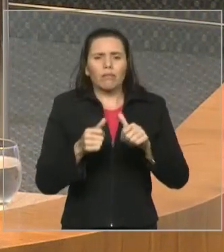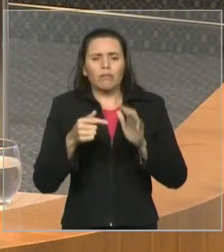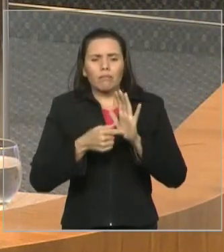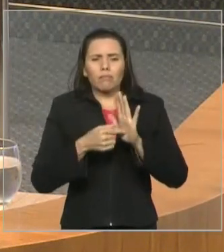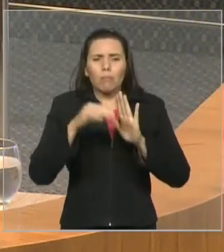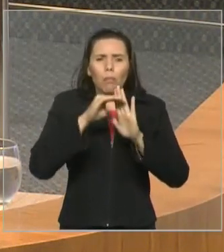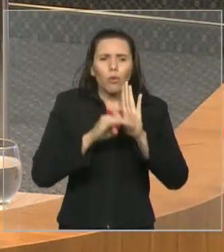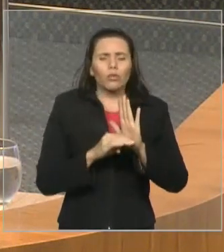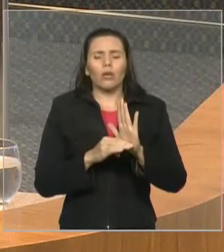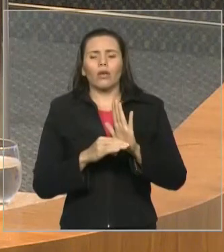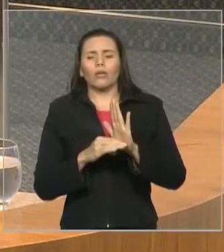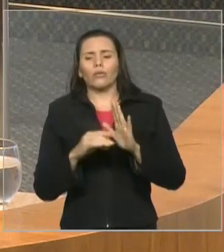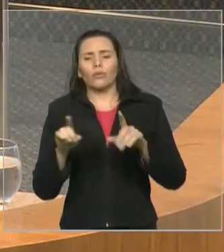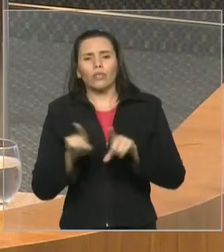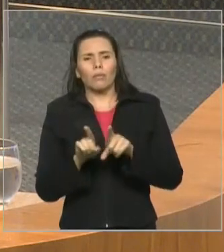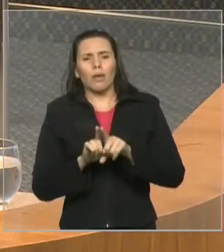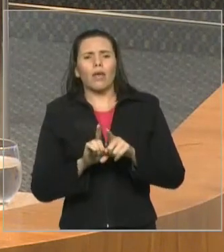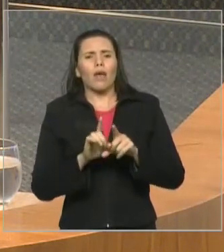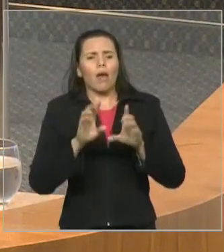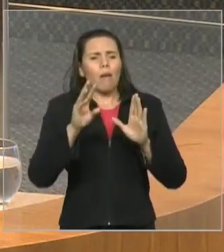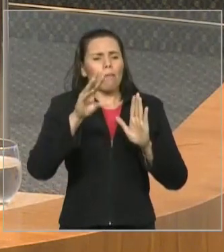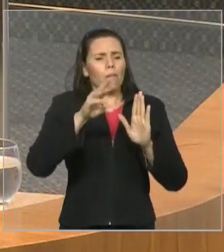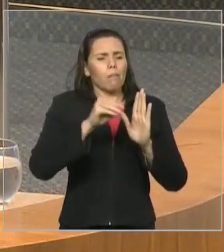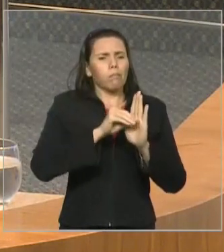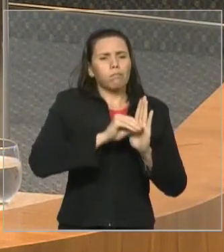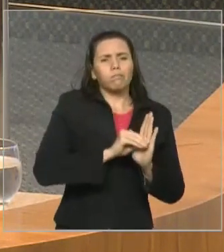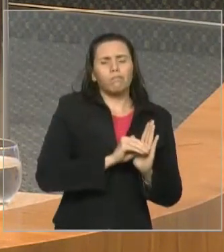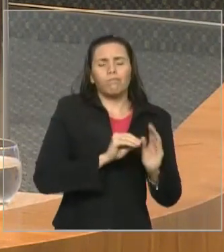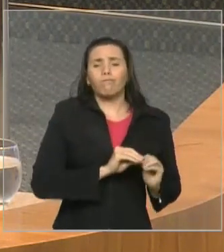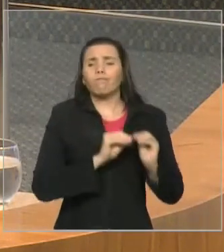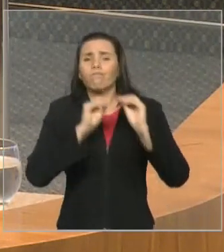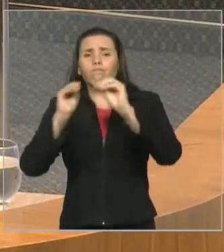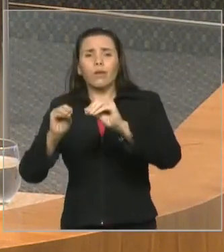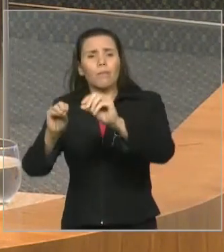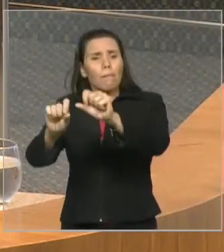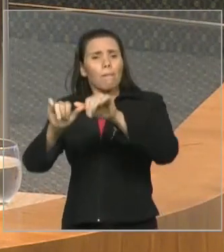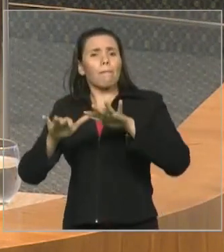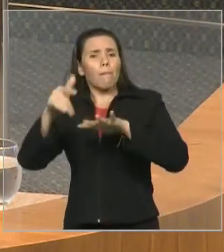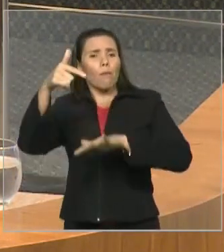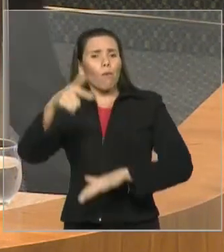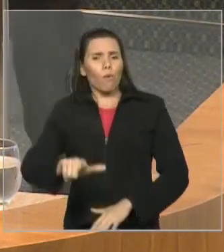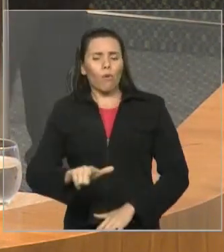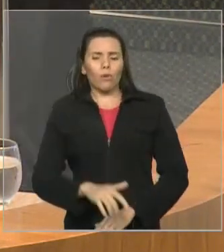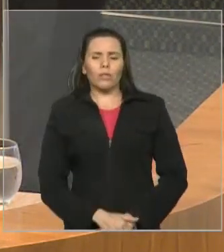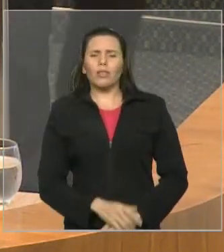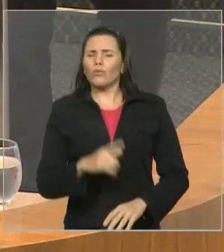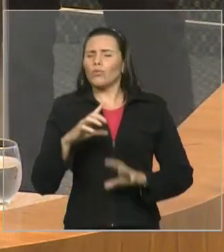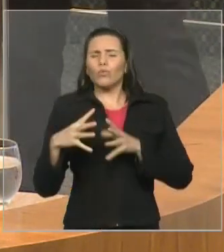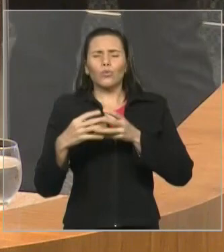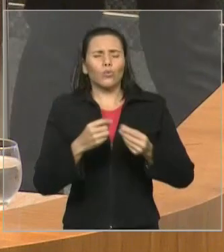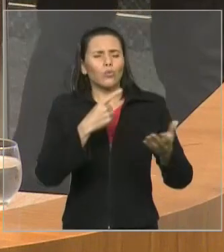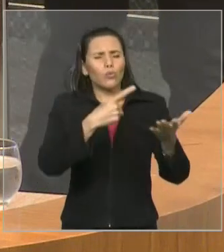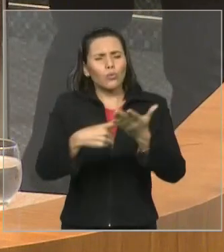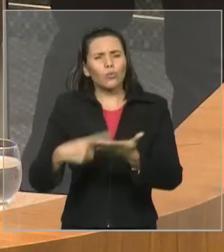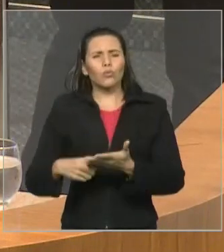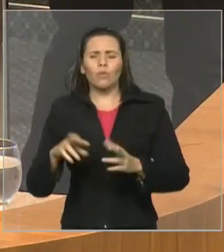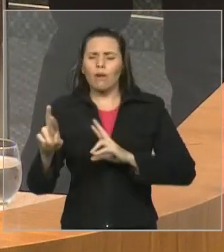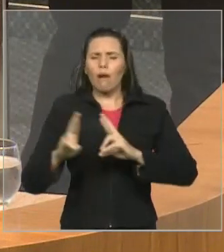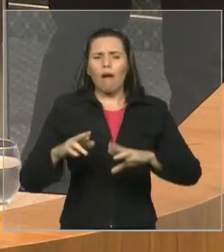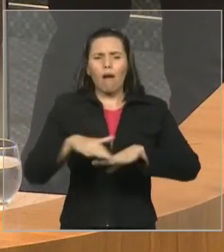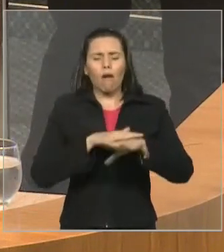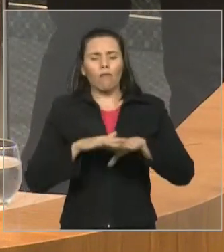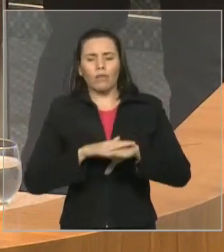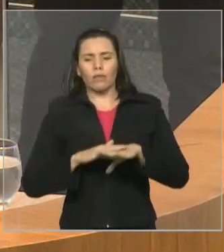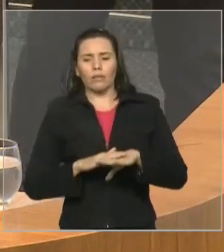a questão da palavra, do honrar a palavra, de construir esse ambiente de confiança, o deputado Rigo sempre contribuiu com isso. Deputado Marco